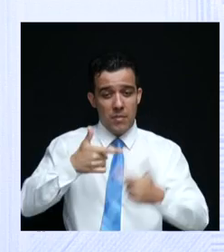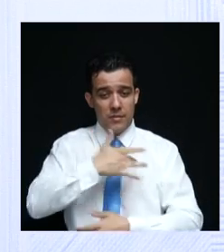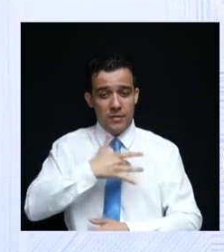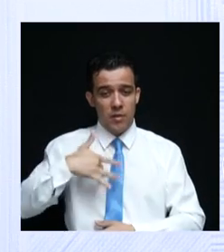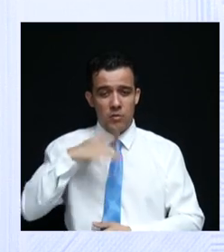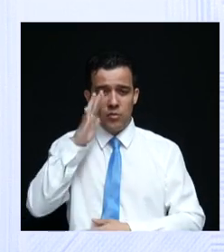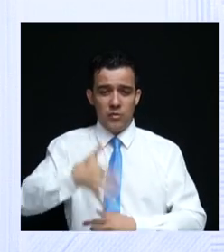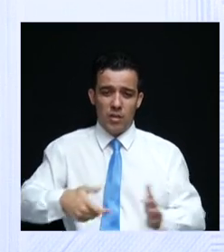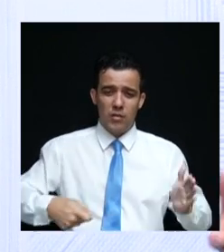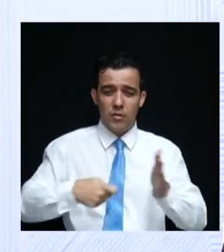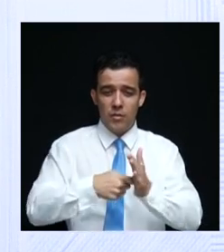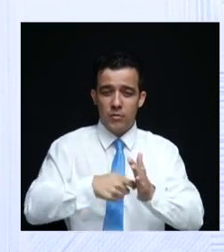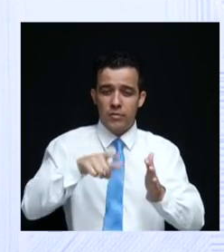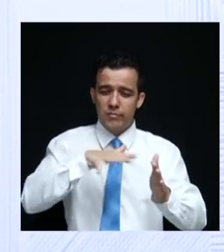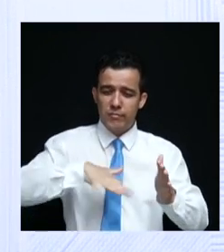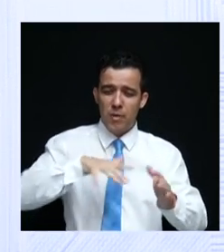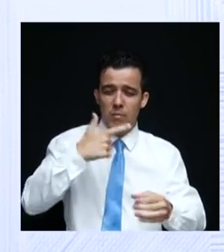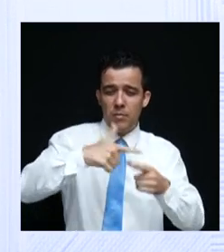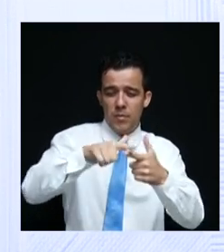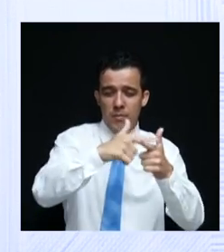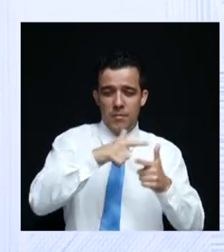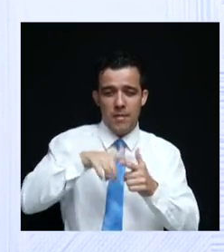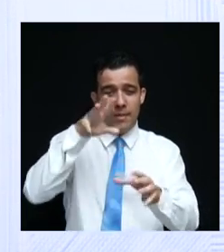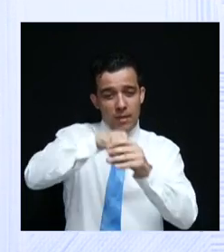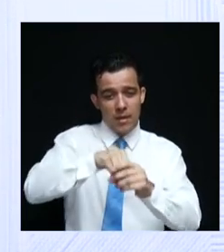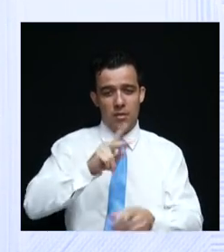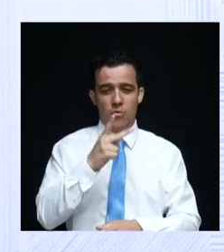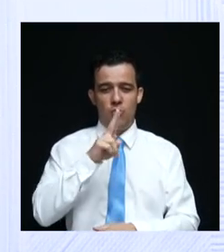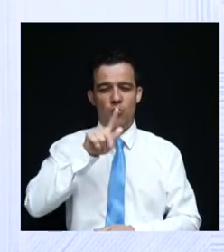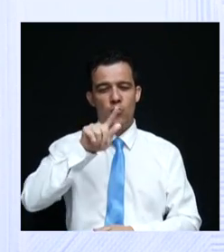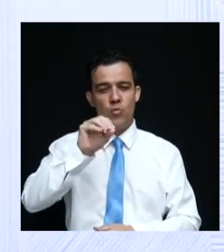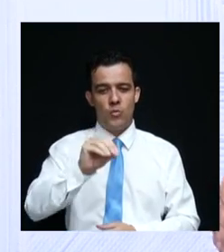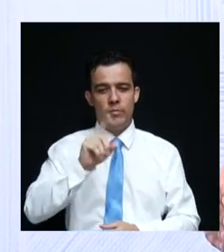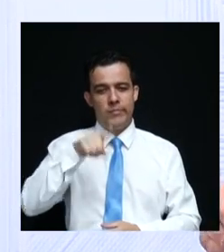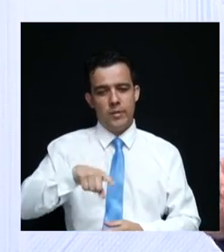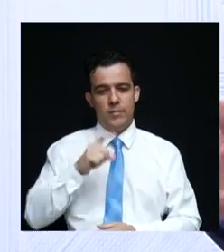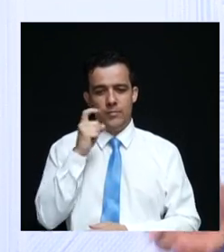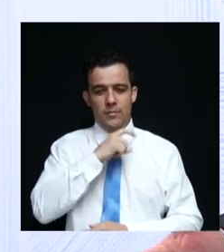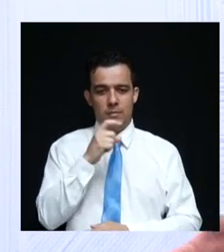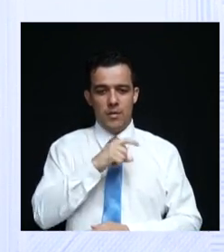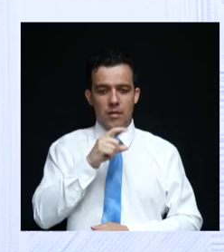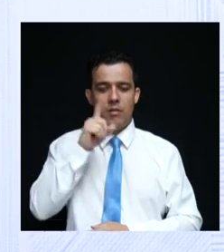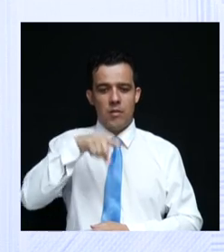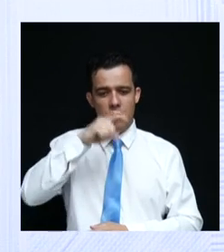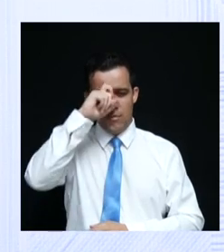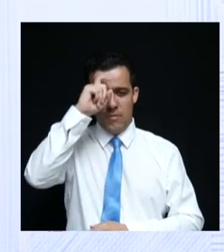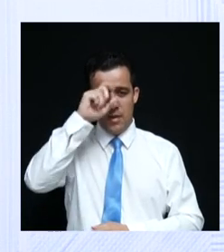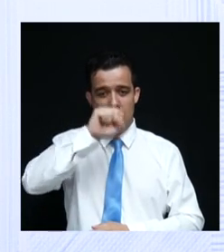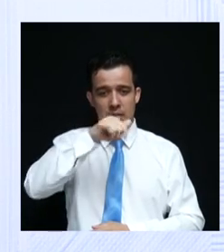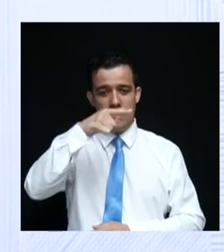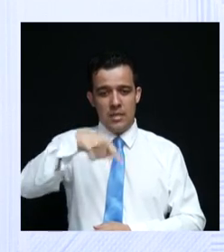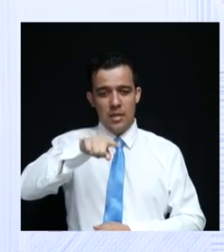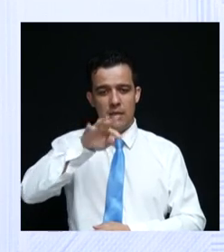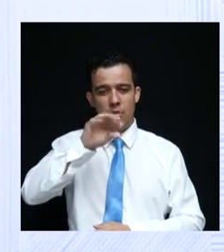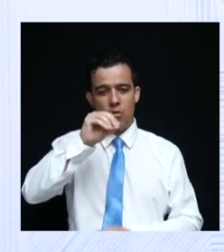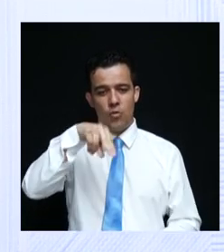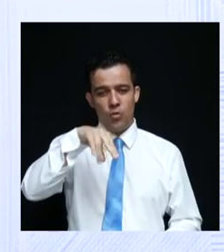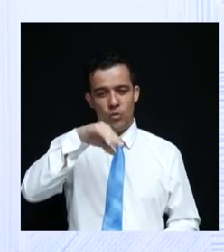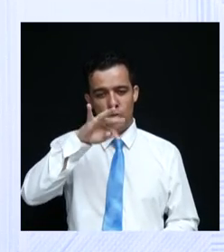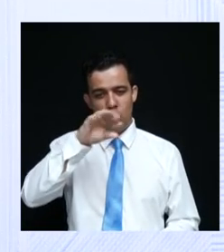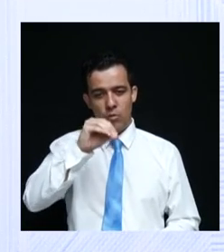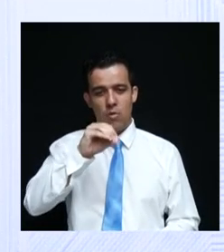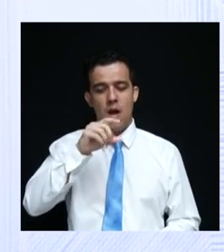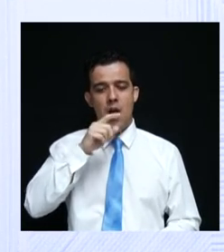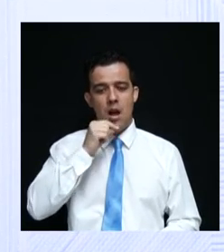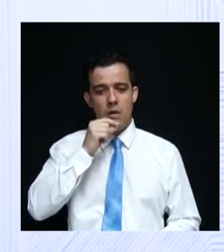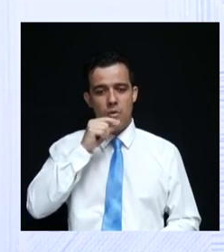denunciando a precarização dentro do Hugo. Outra mentira, o Hospital de Santo Antônio Descoberto e lá em Águas Lindas de Goiás, eles